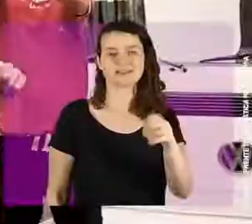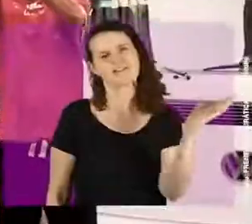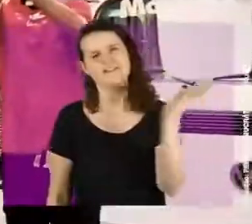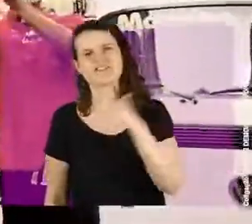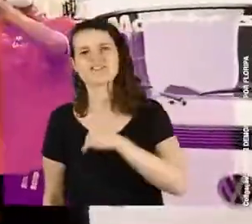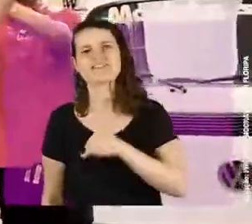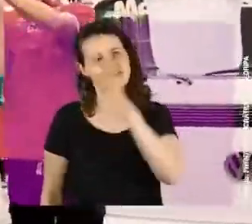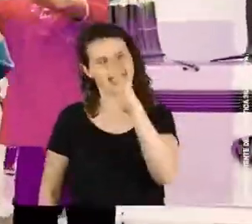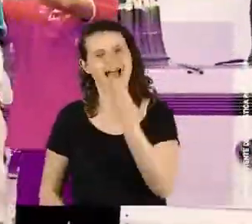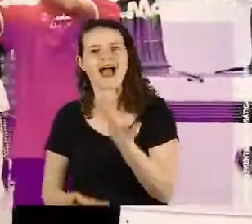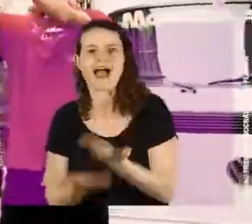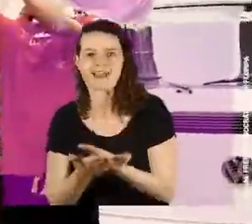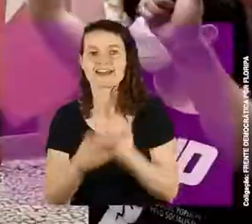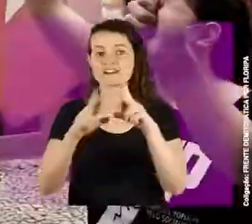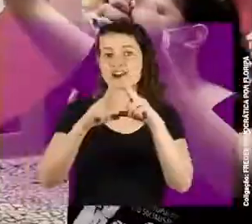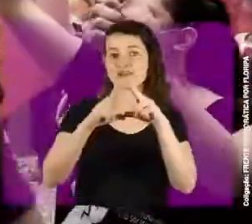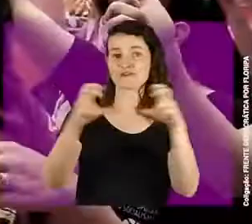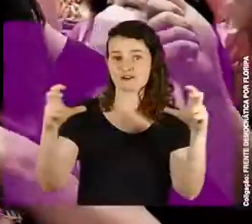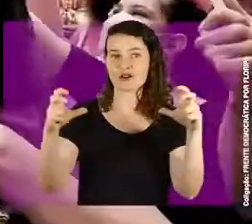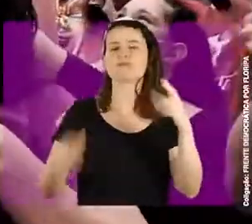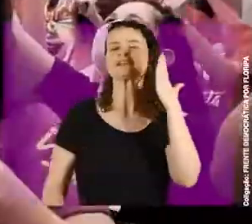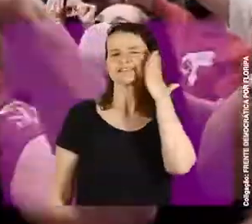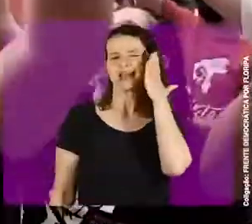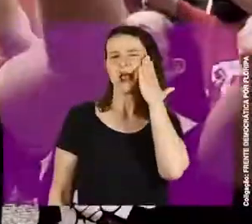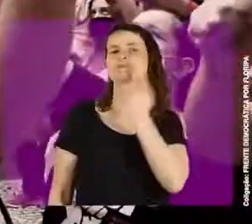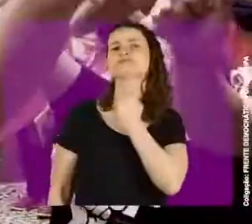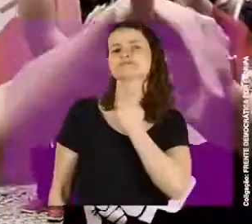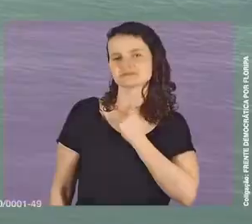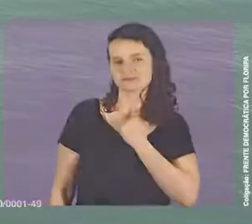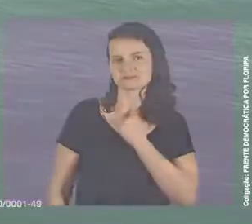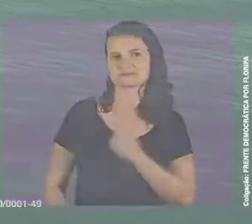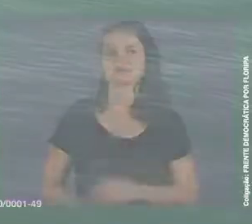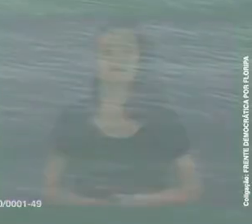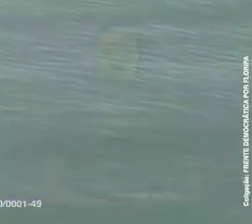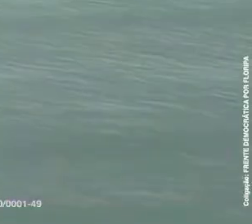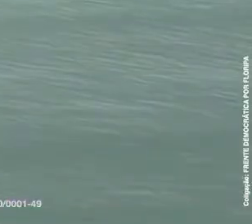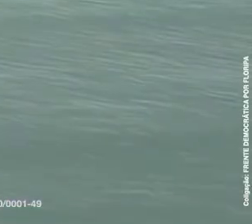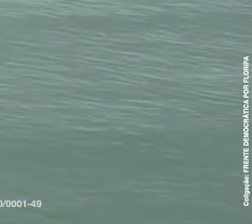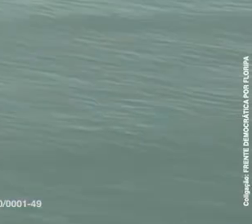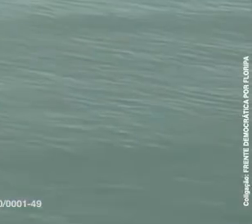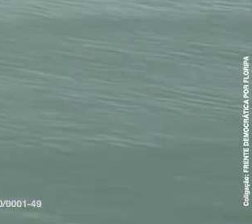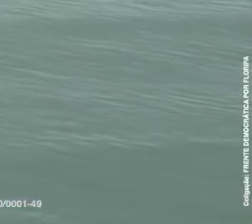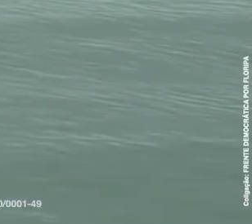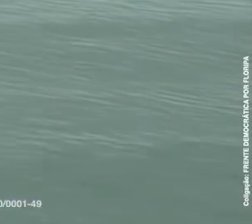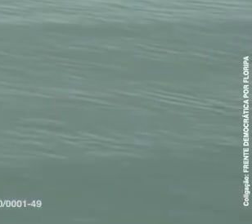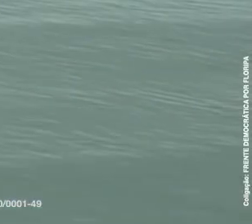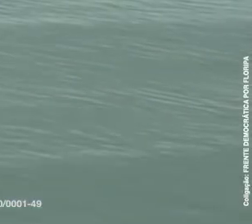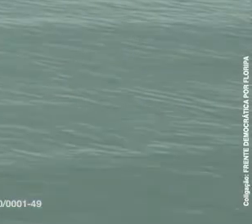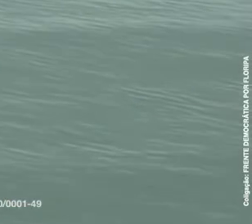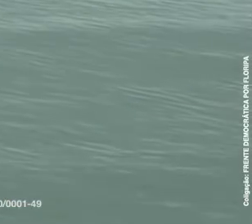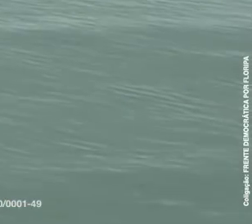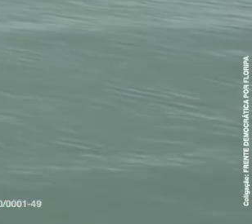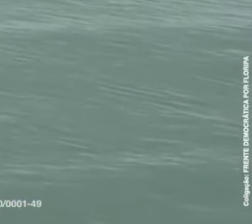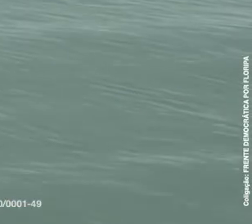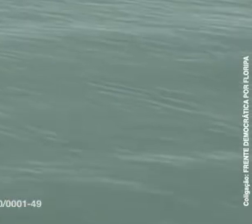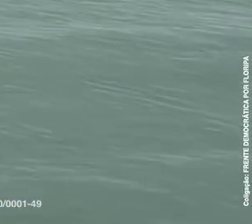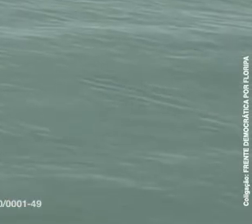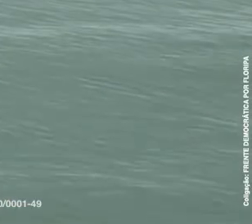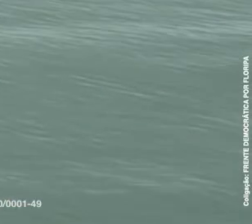Bem na boa, não inventa Floripa, sabe o que quer. Elson 50,